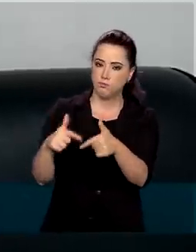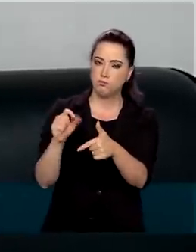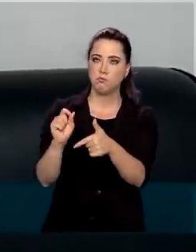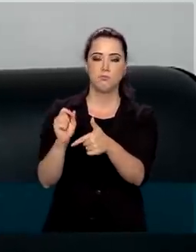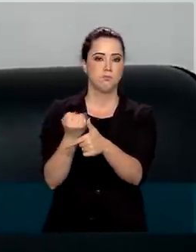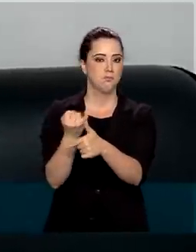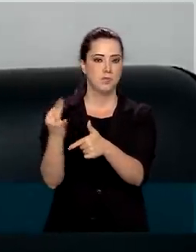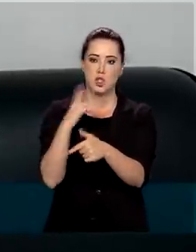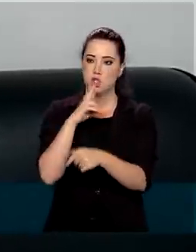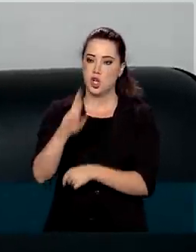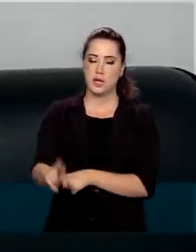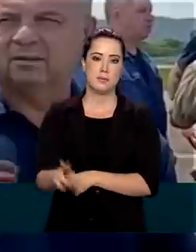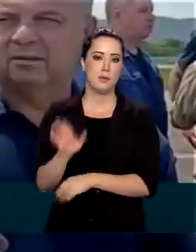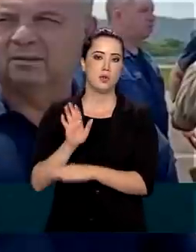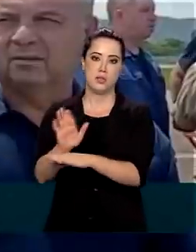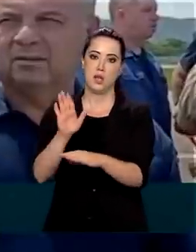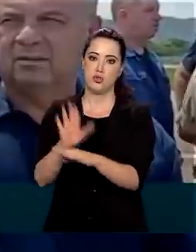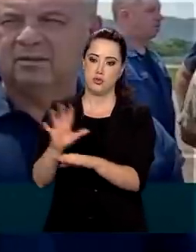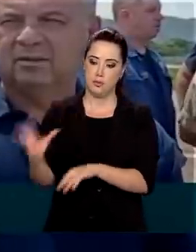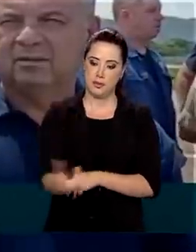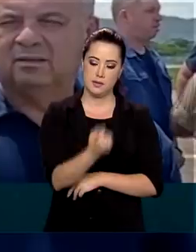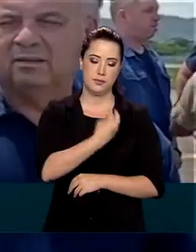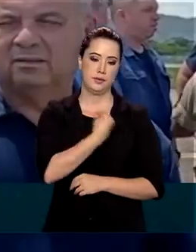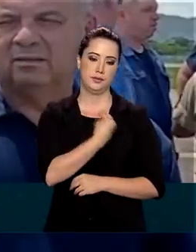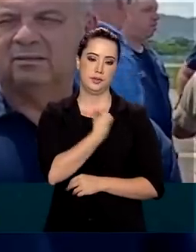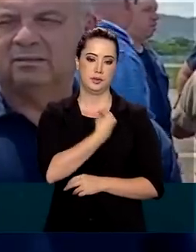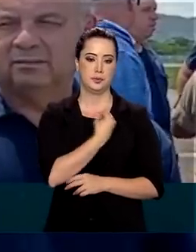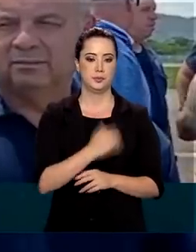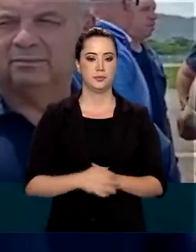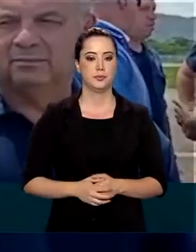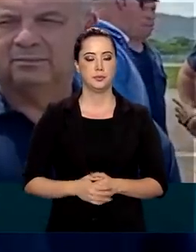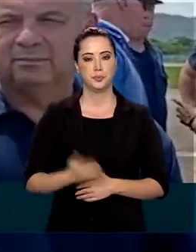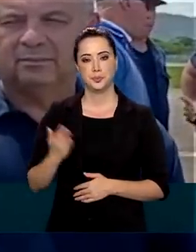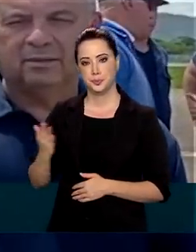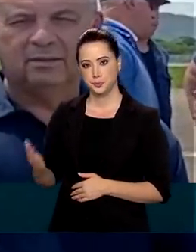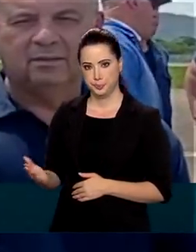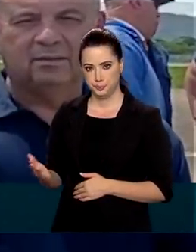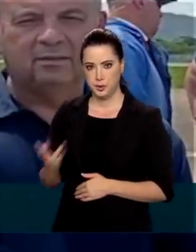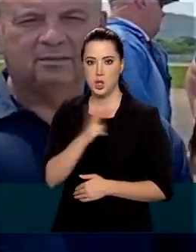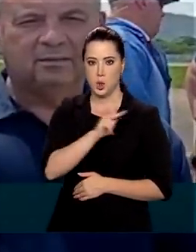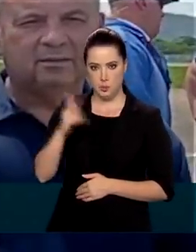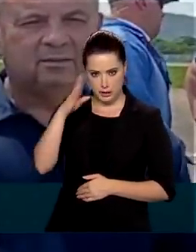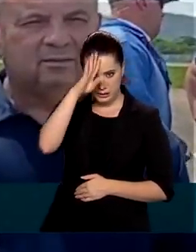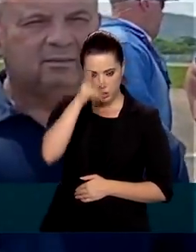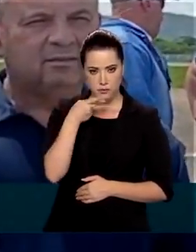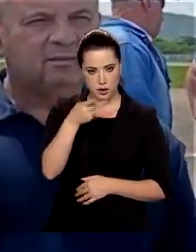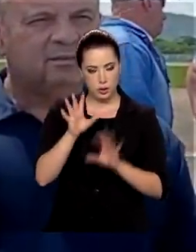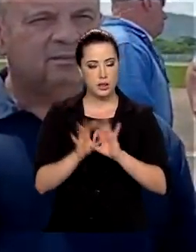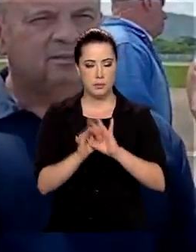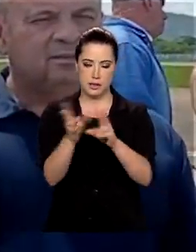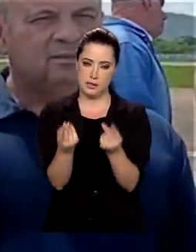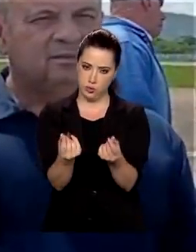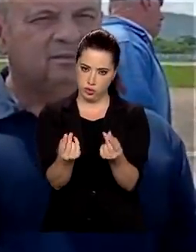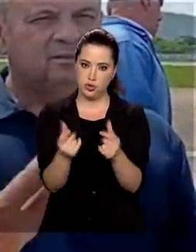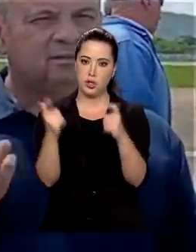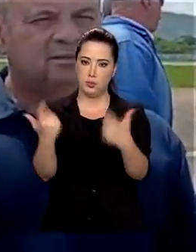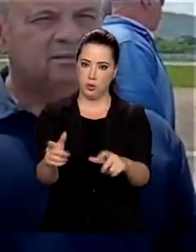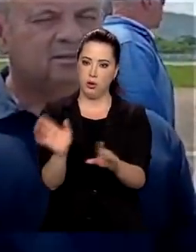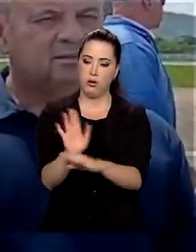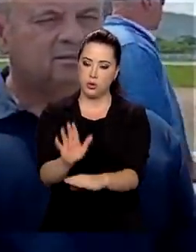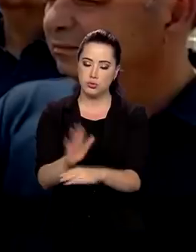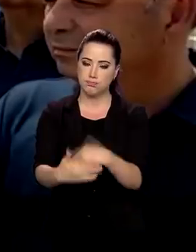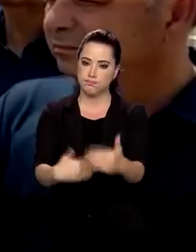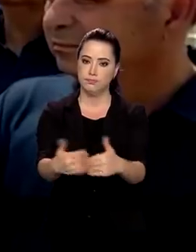de resposta e socorro. O presidente Jair Bolsonaro garantiu a liberação de recursos para a recuperação dos locais